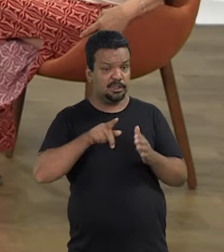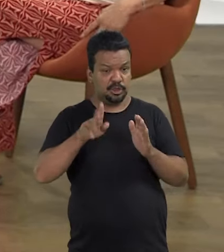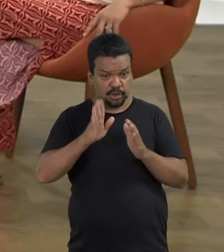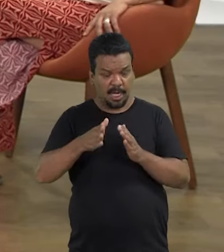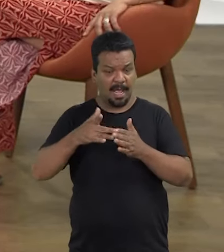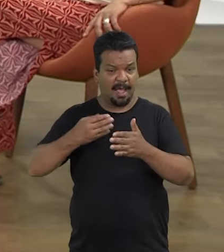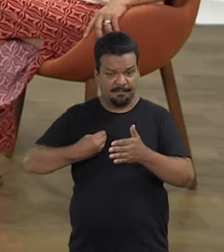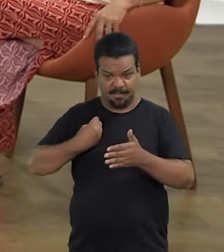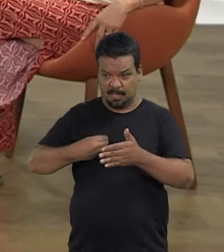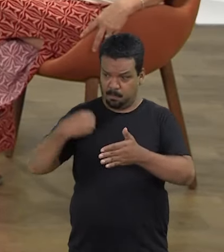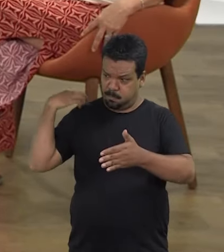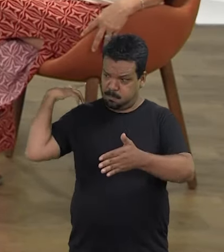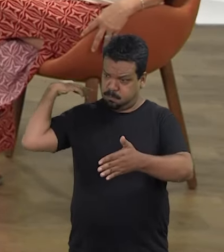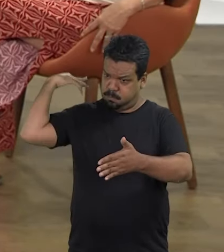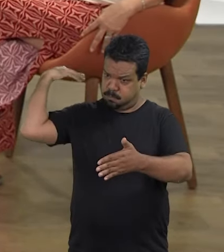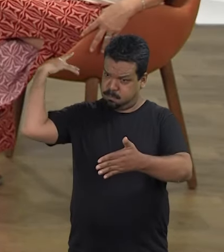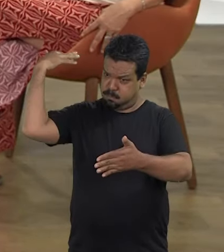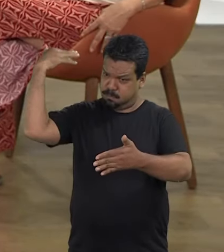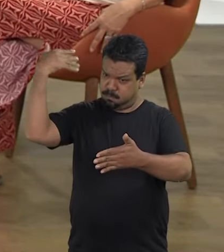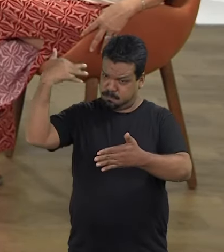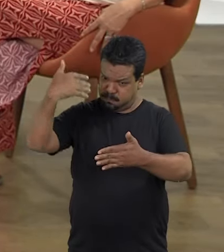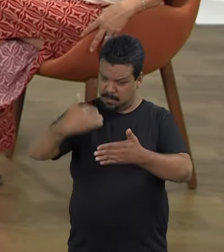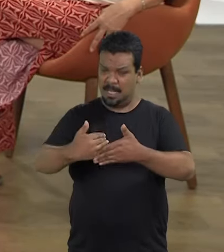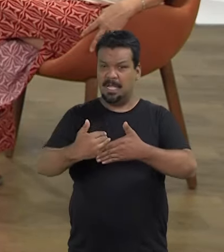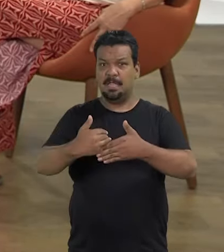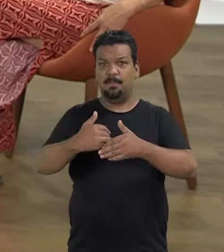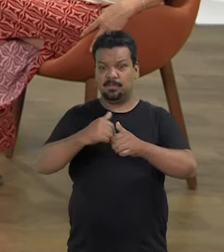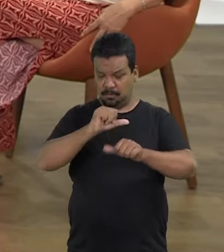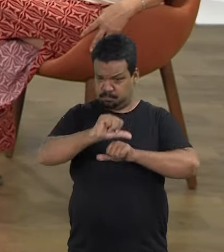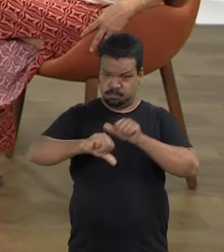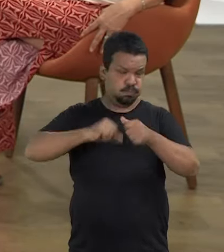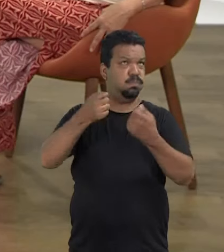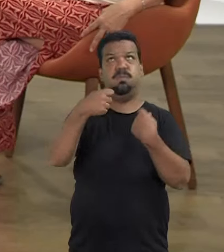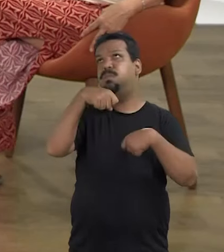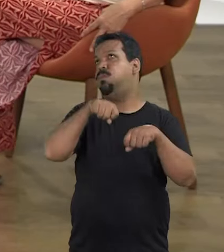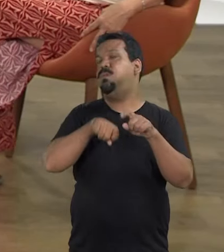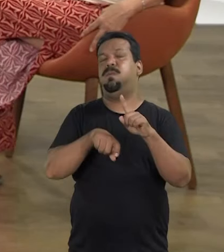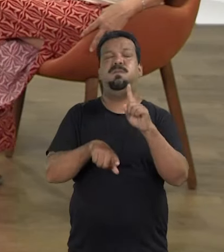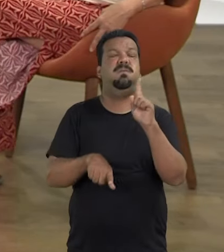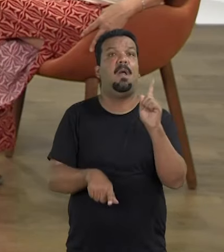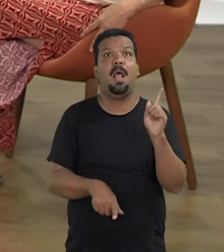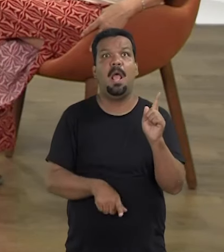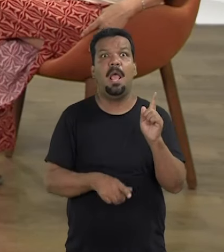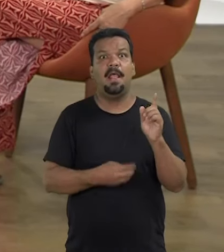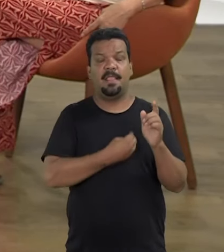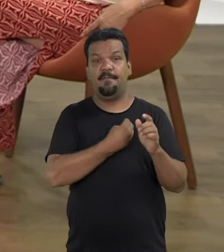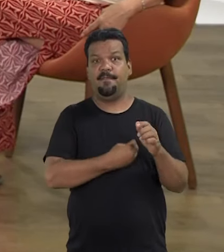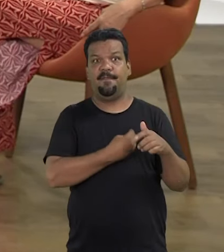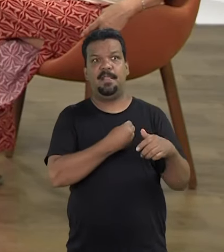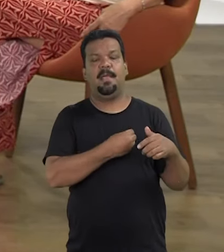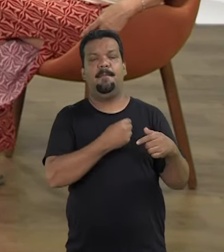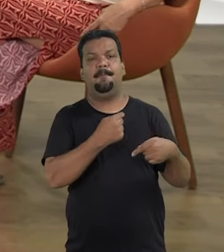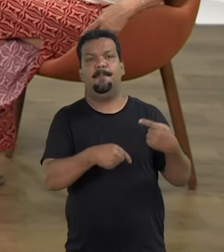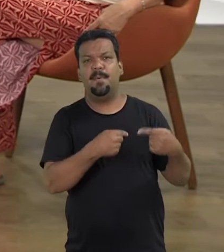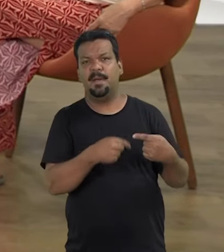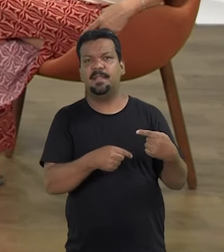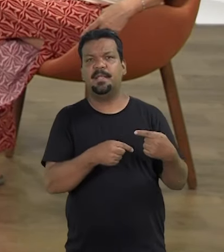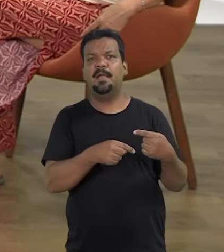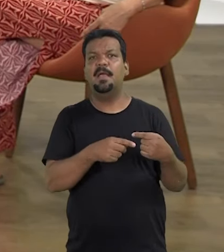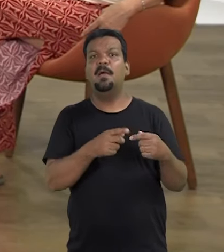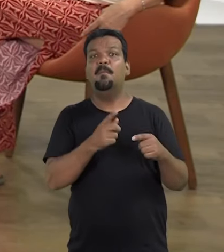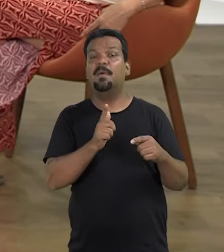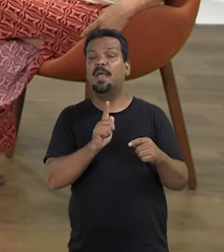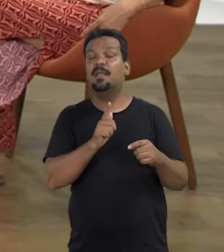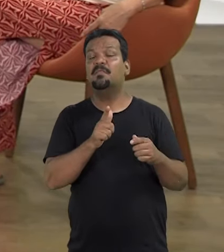tem essa trajetória, ela faz, dá um salto na carreira dela política, porque ela não passou pela